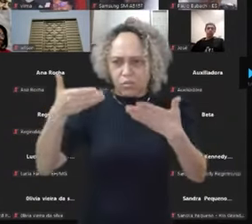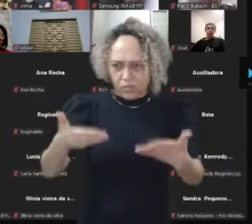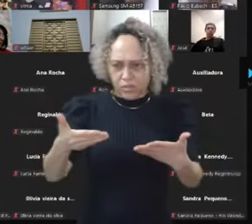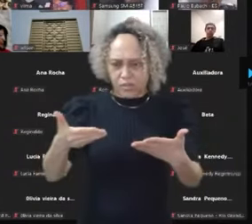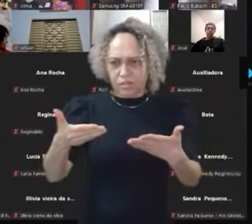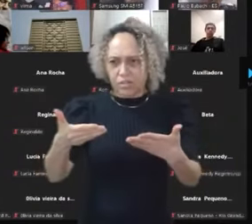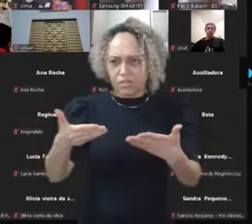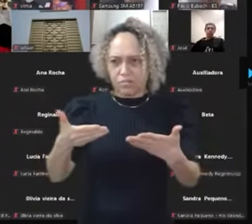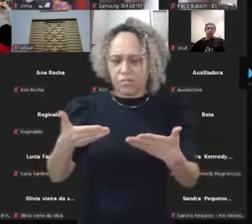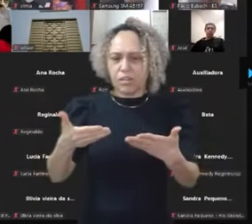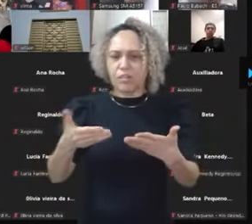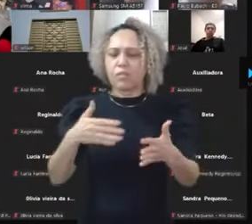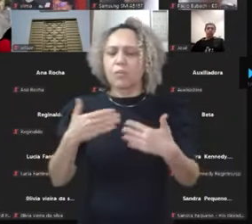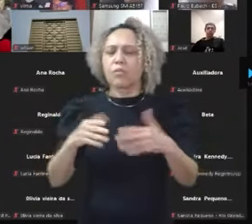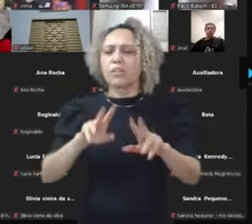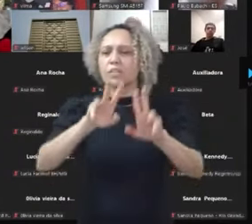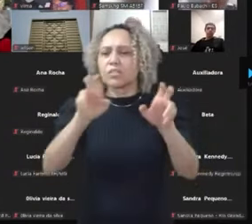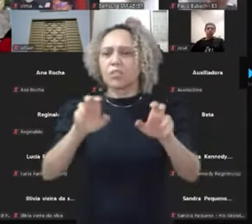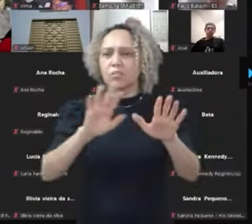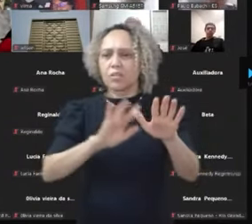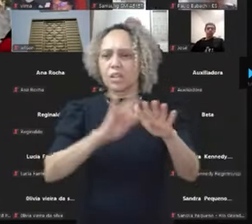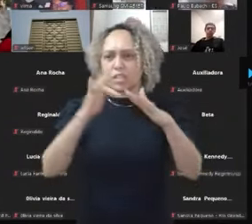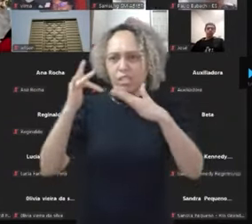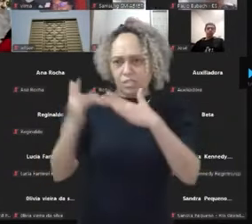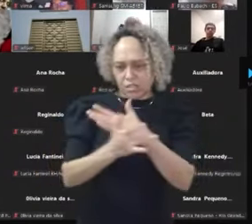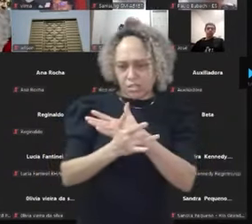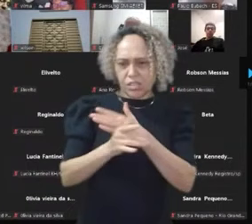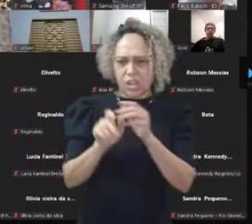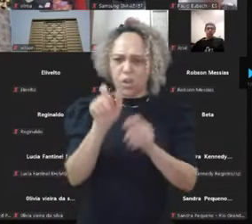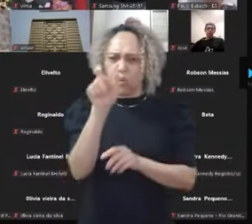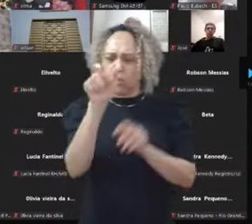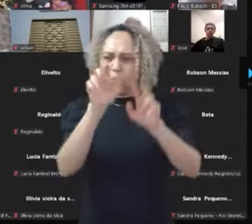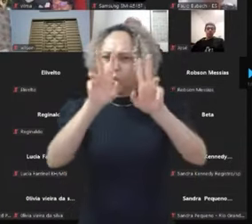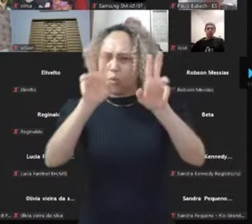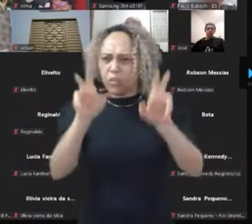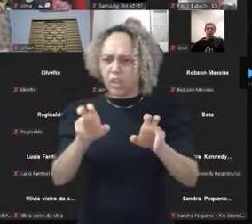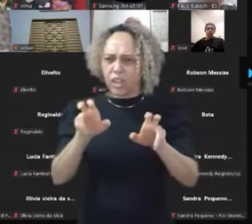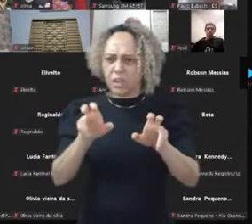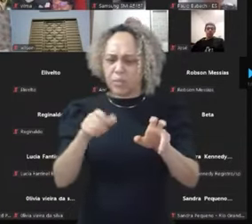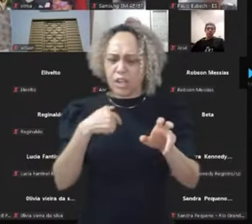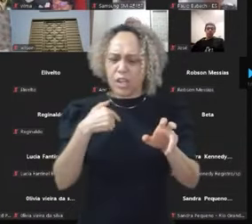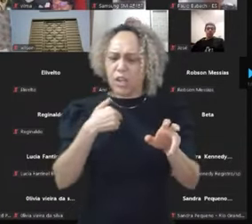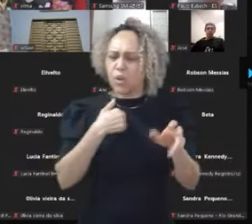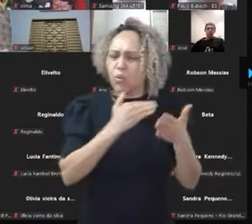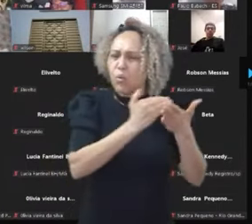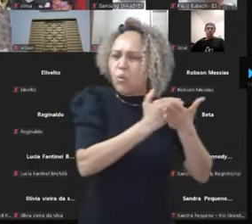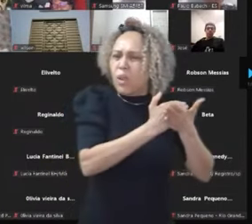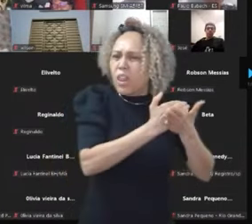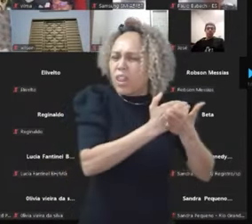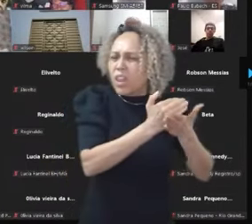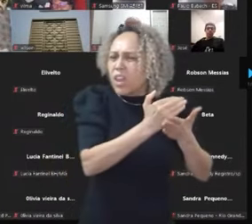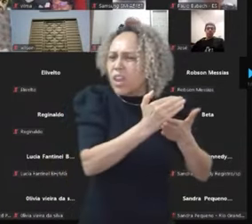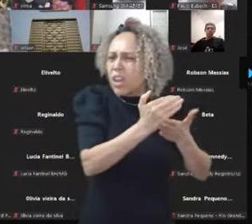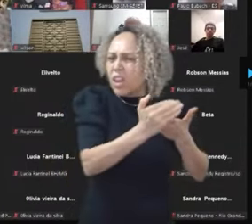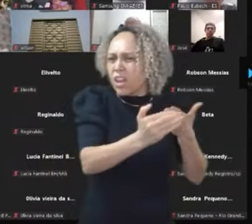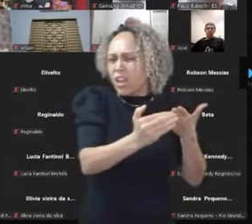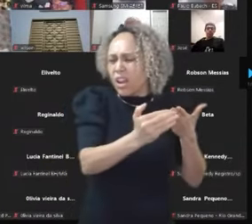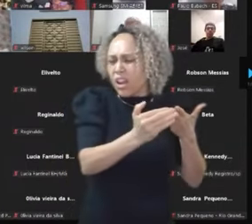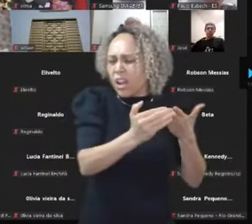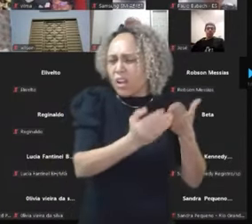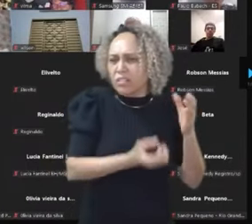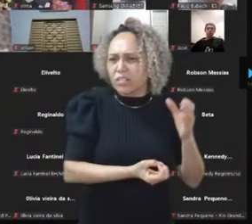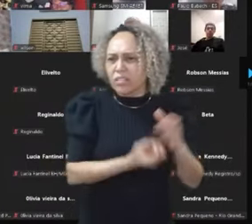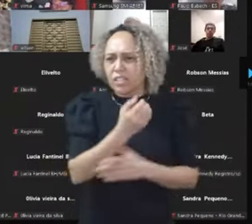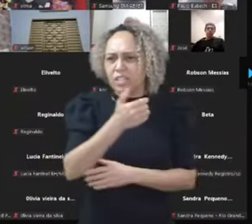redes sociais. Esse é um tema que eu falo sempre, assim. Foi um dos primeiros a falar isso quando eu criei o canal do Plantão Brasil. Em 2019,